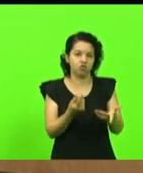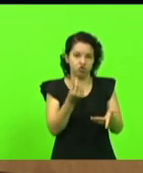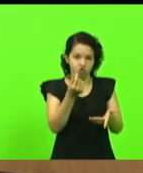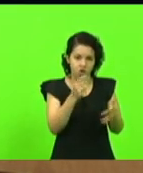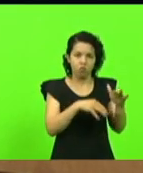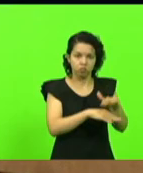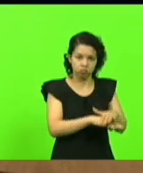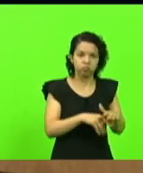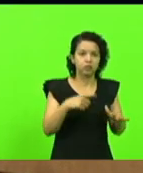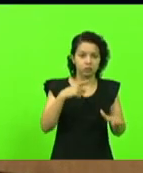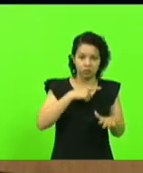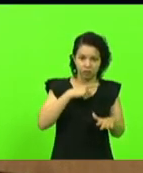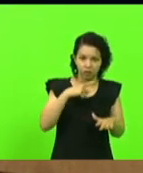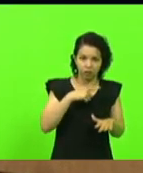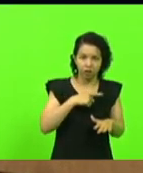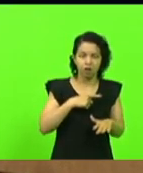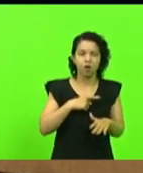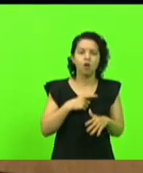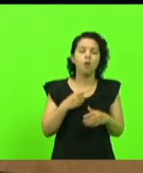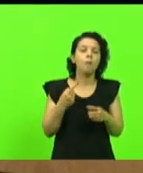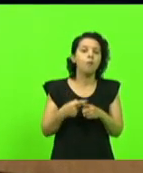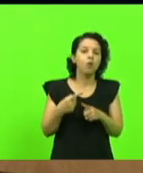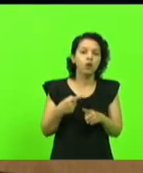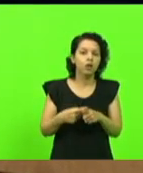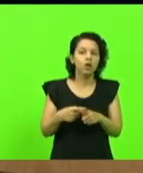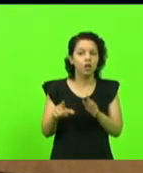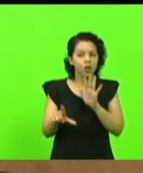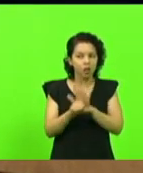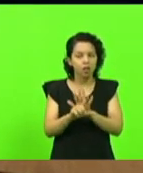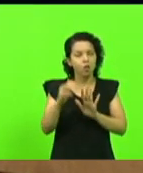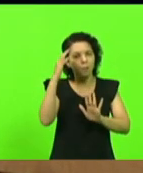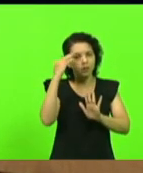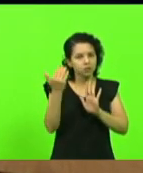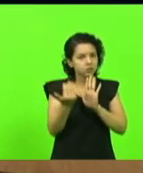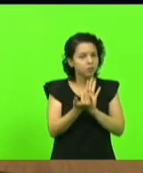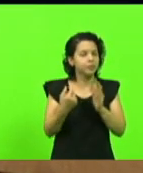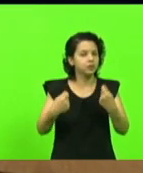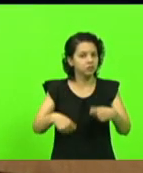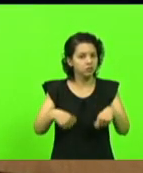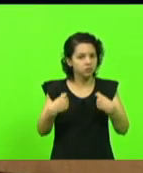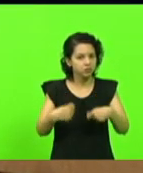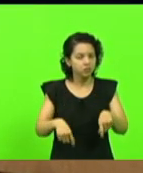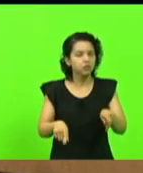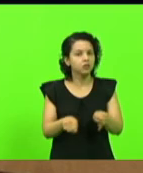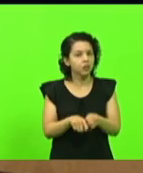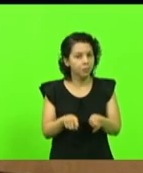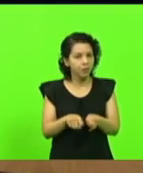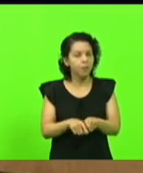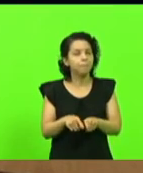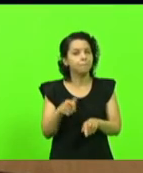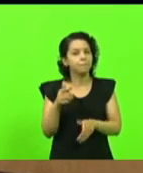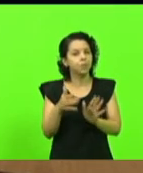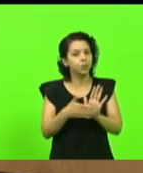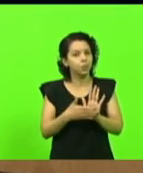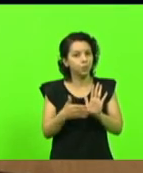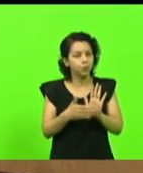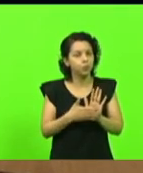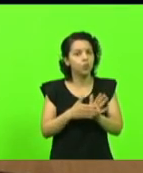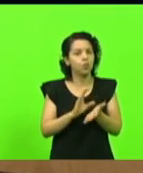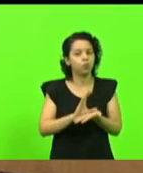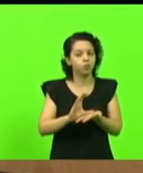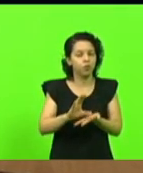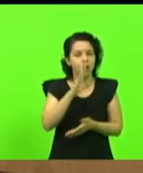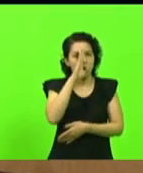de questões não é possível que não se cumpra essa lei além disso também eu já propus o fornecimento gratuito pelo